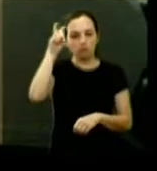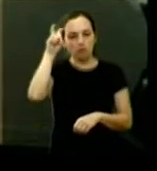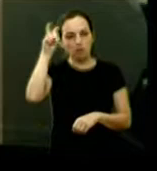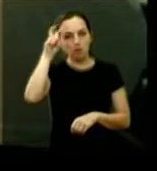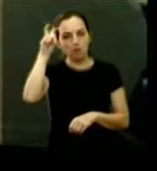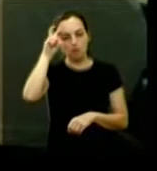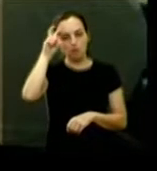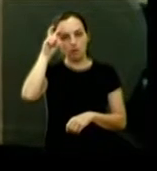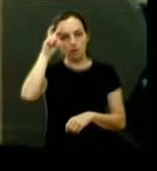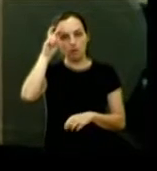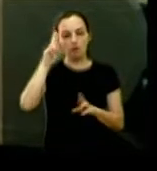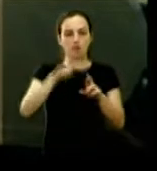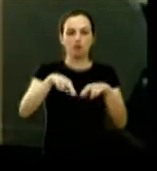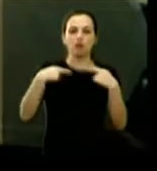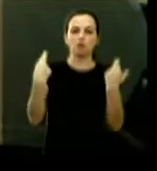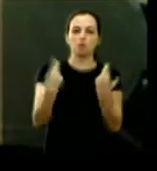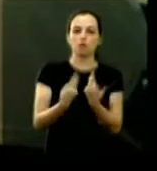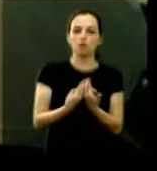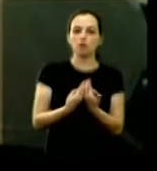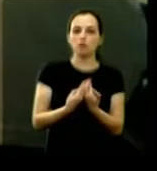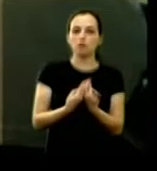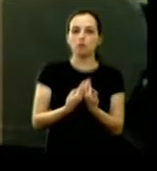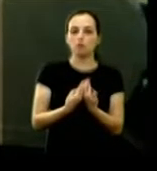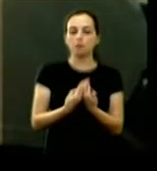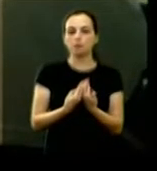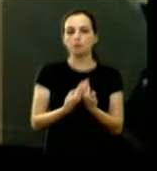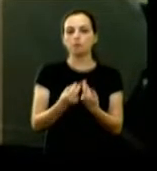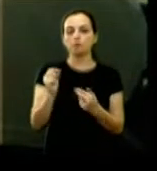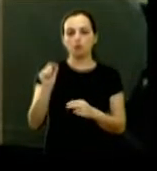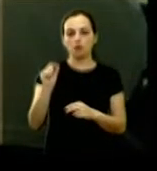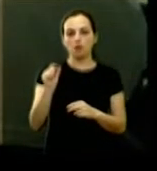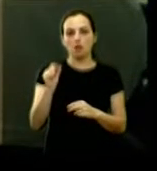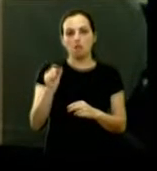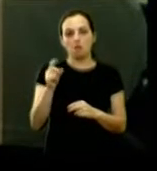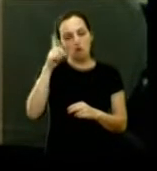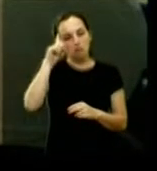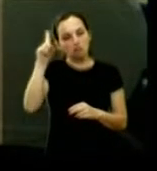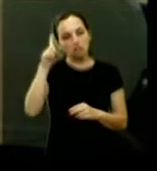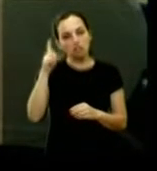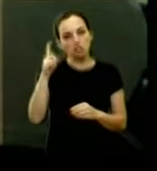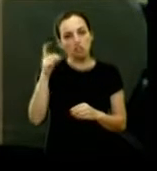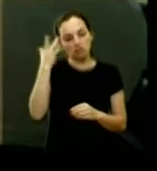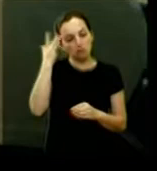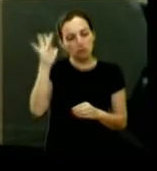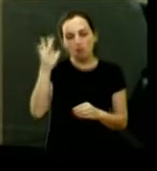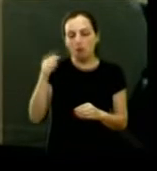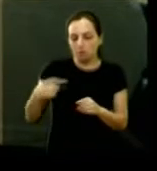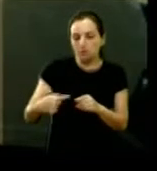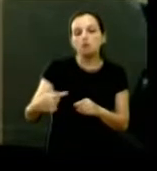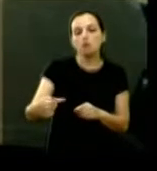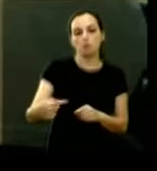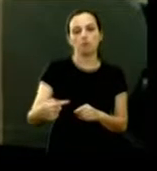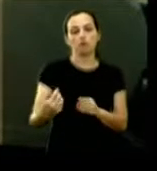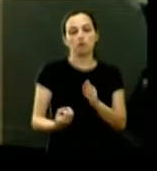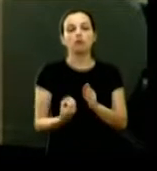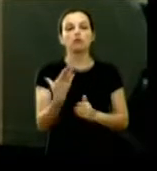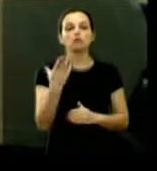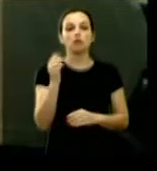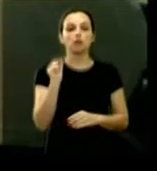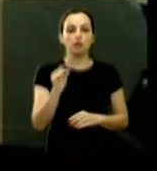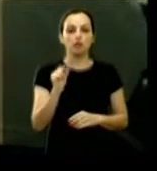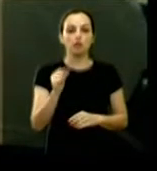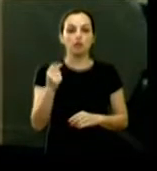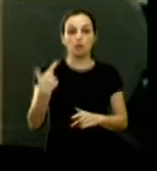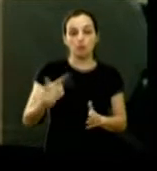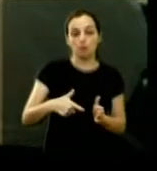quinta a reunião ainda não está a data está vendo como ainda provavelmente essa semana a gente deve estar